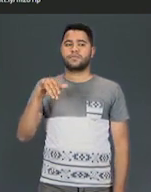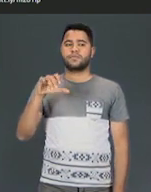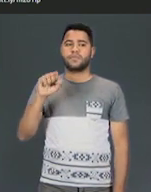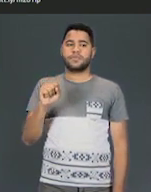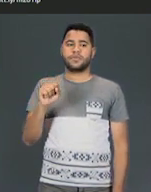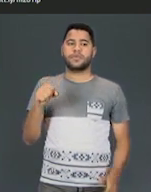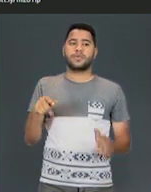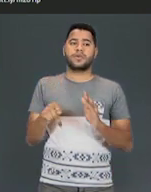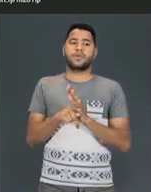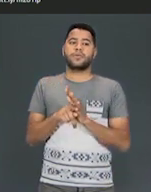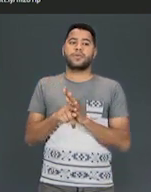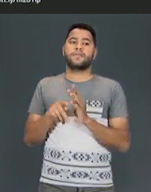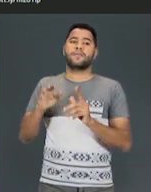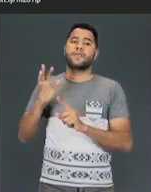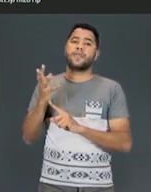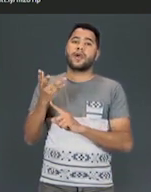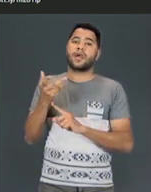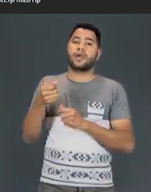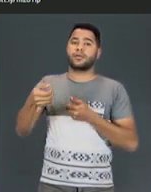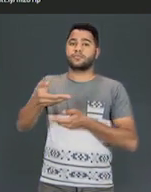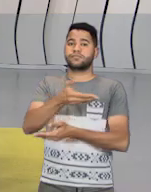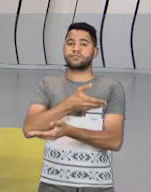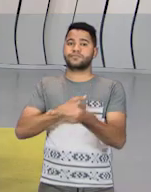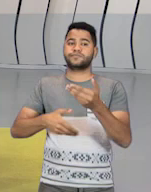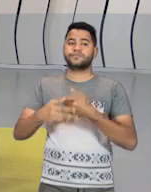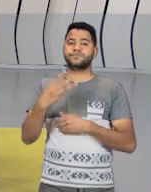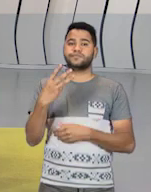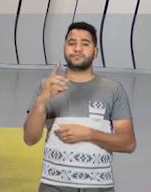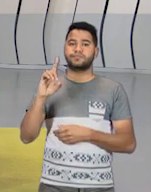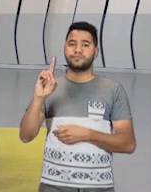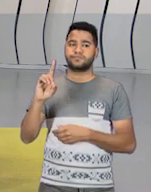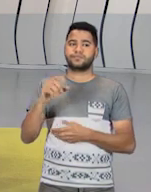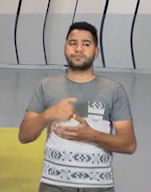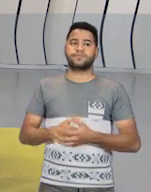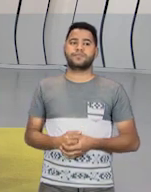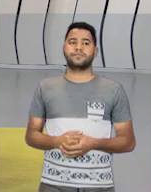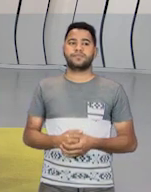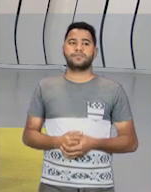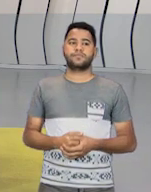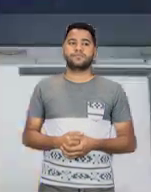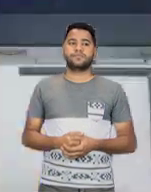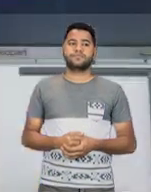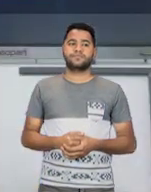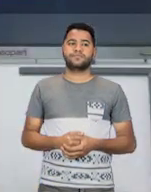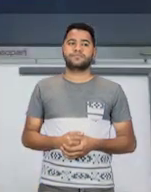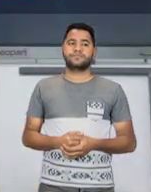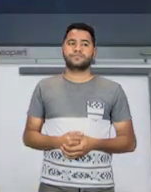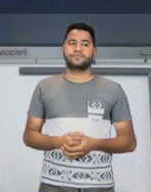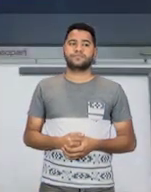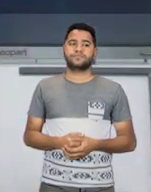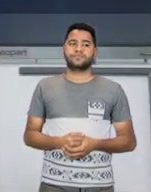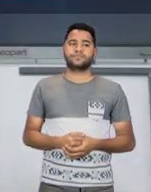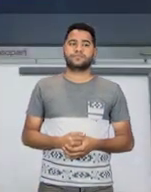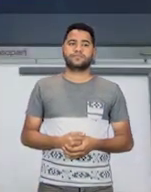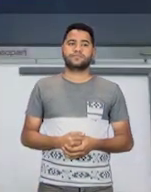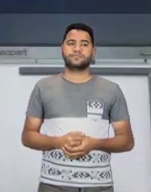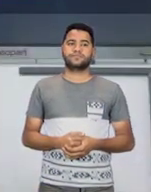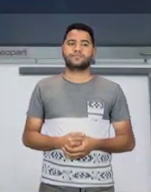arte interativa em 3D. 3D Art Museum in Philippines.